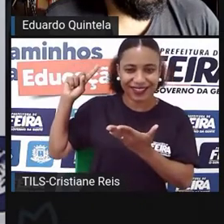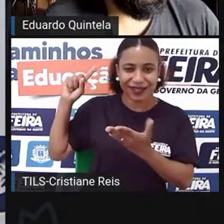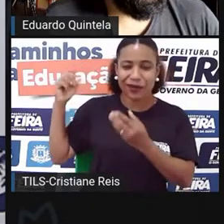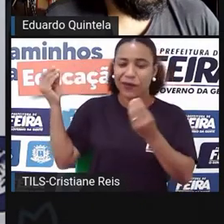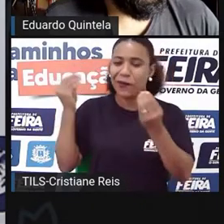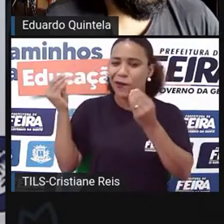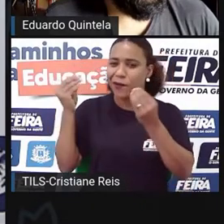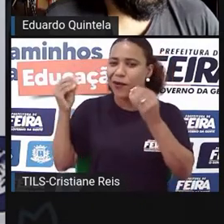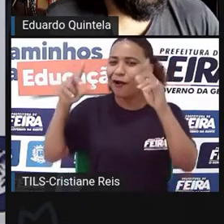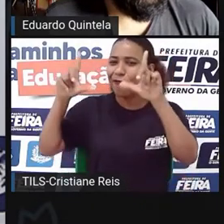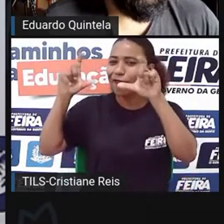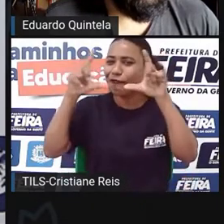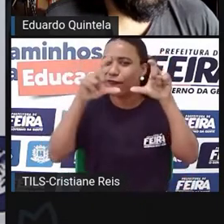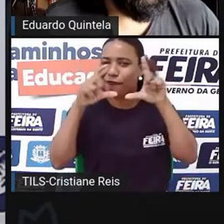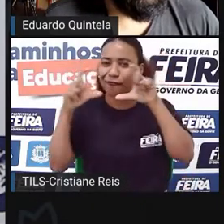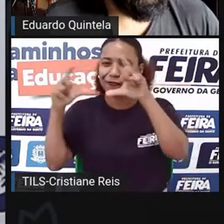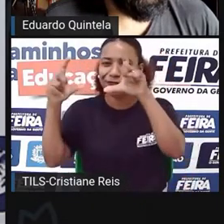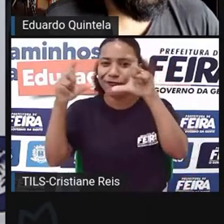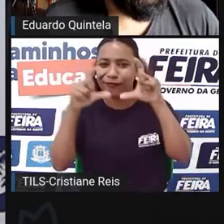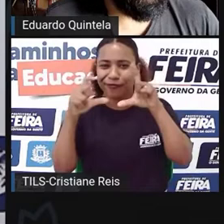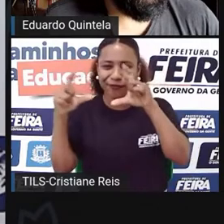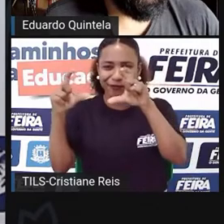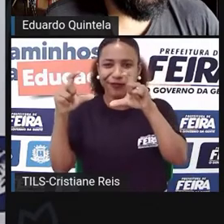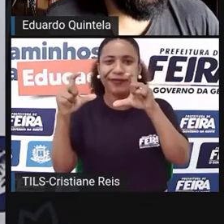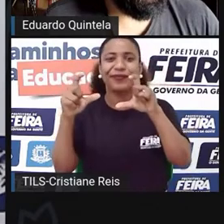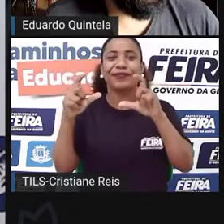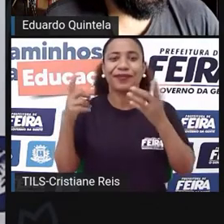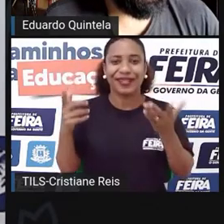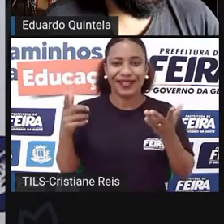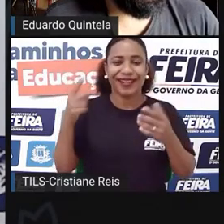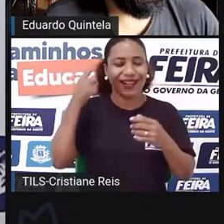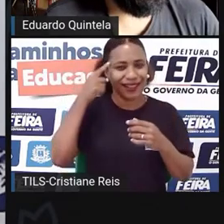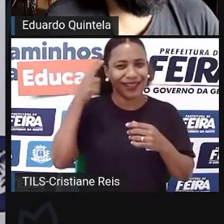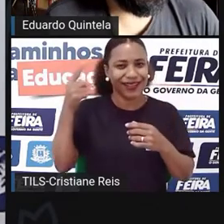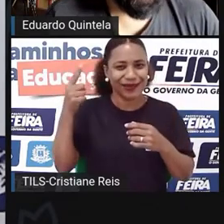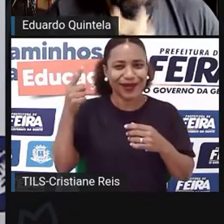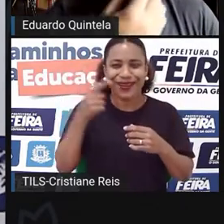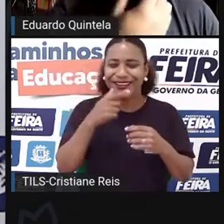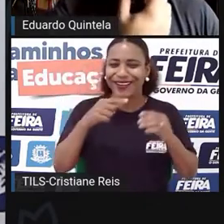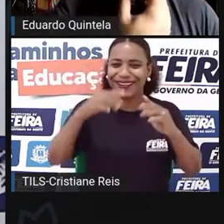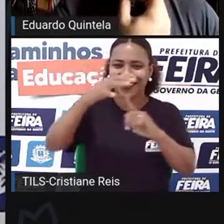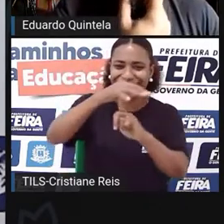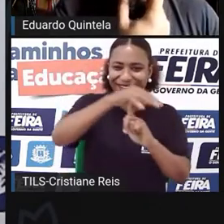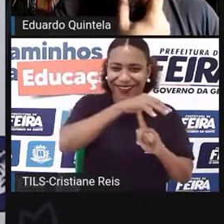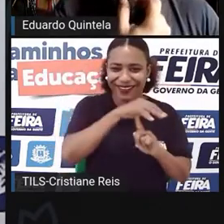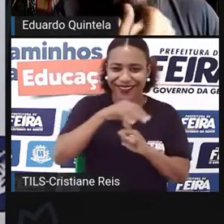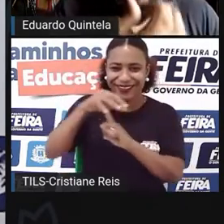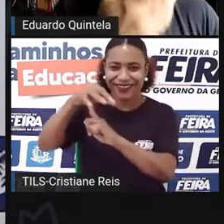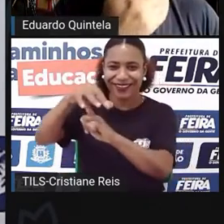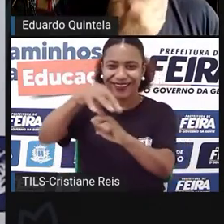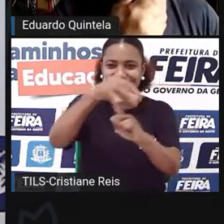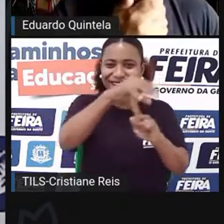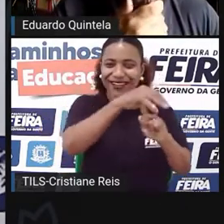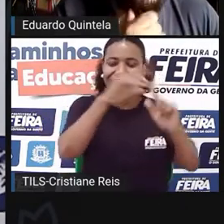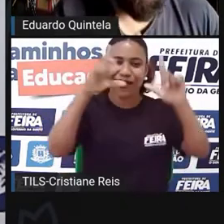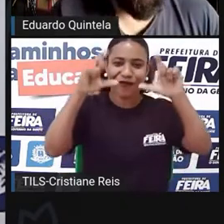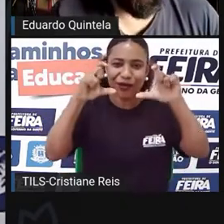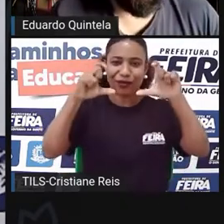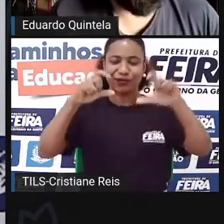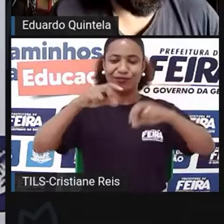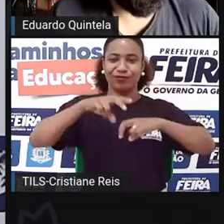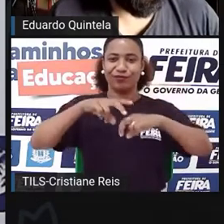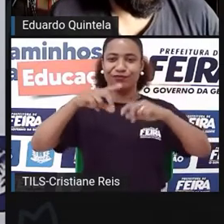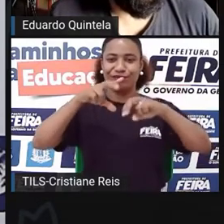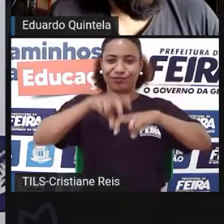fotografia, que são as figuras dos Lambi-Lambi. Eles antes eram um serviço muito procurado,